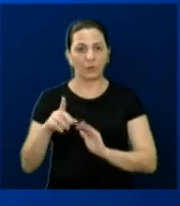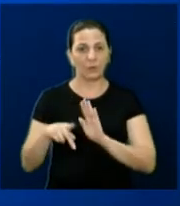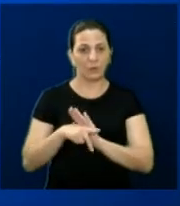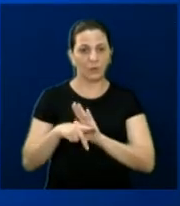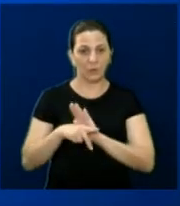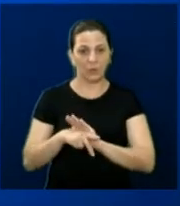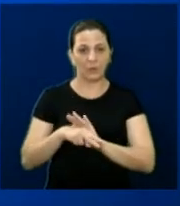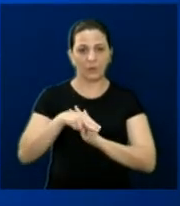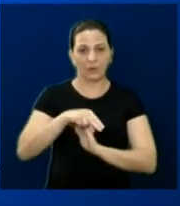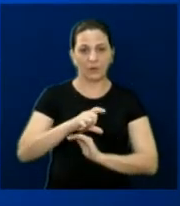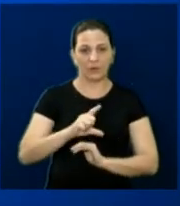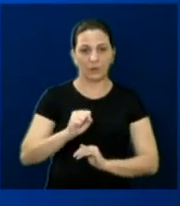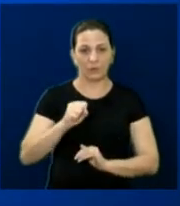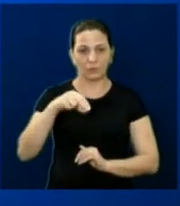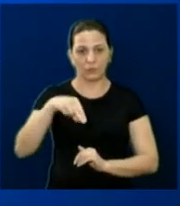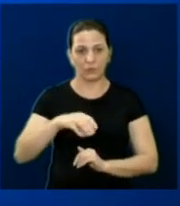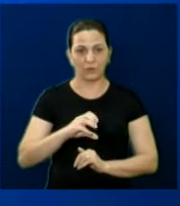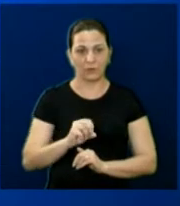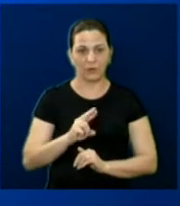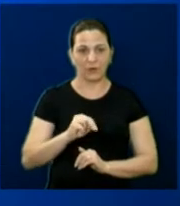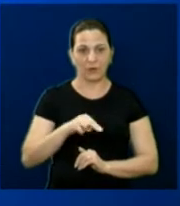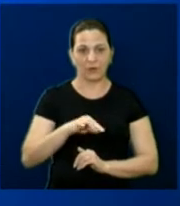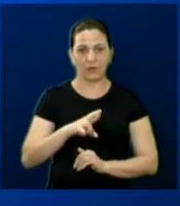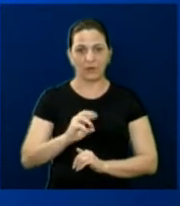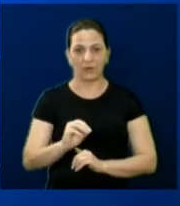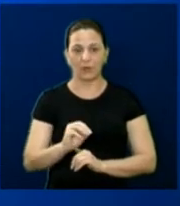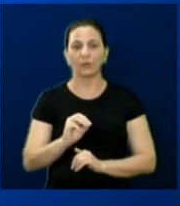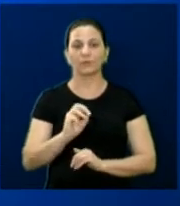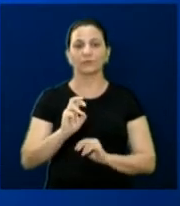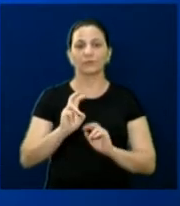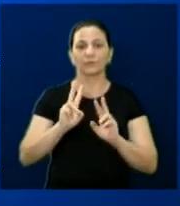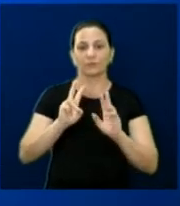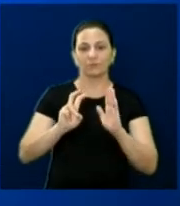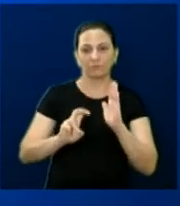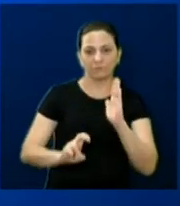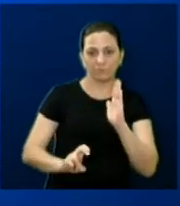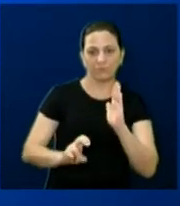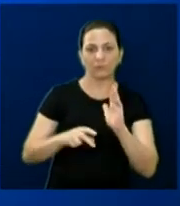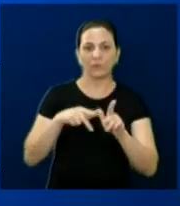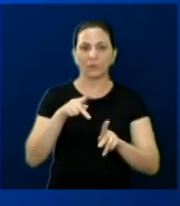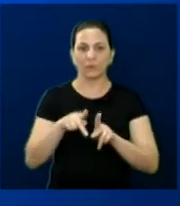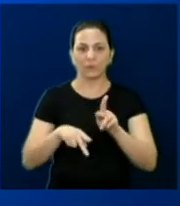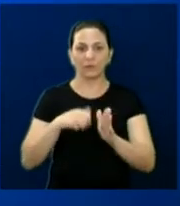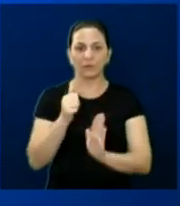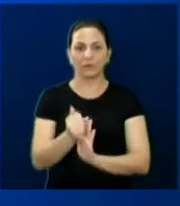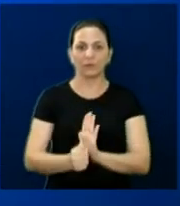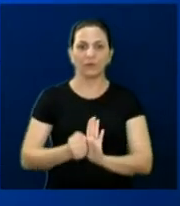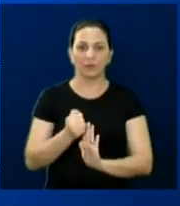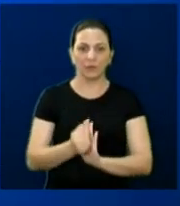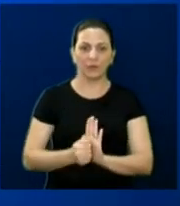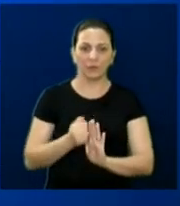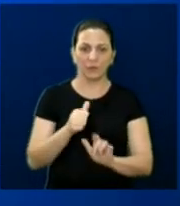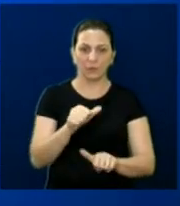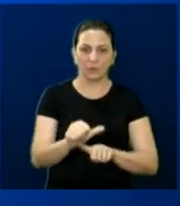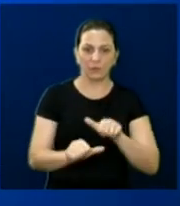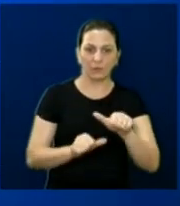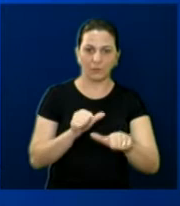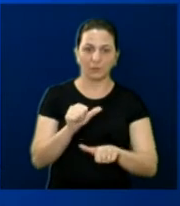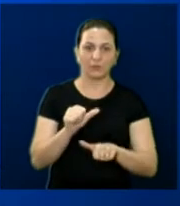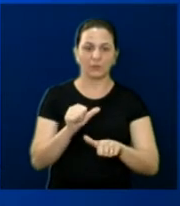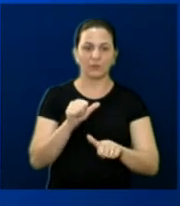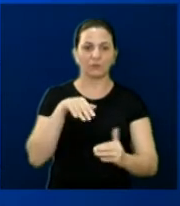transporte, senhor Nilson Carneiro, e tratamos de algumas demandas da população de Araraquara, como as mudanças de